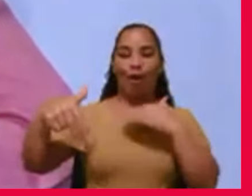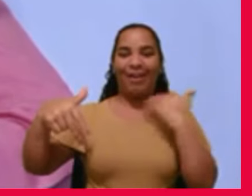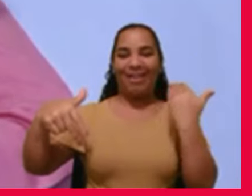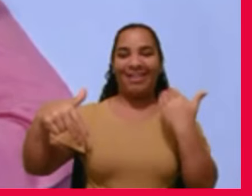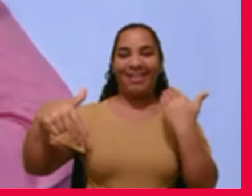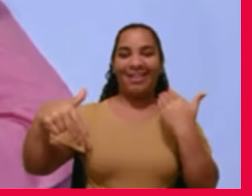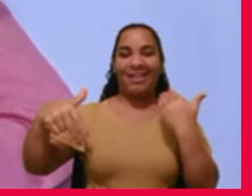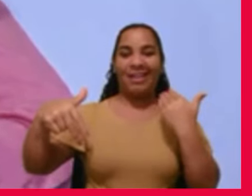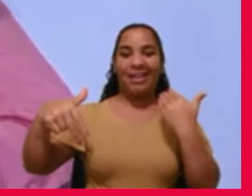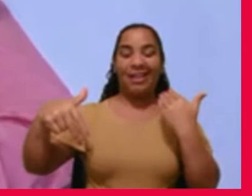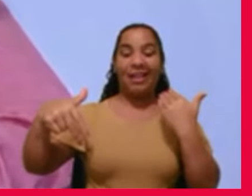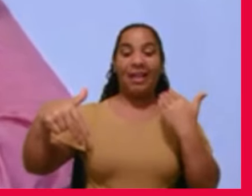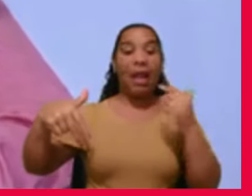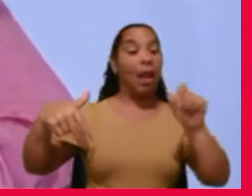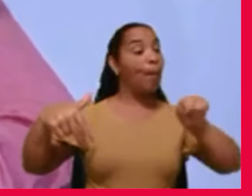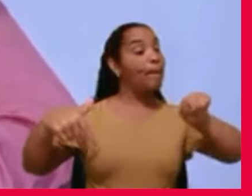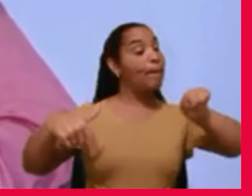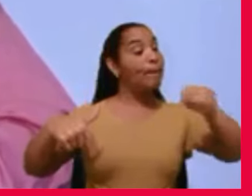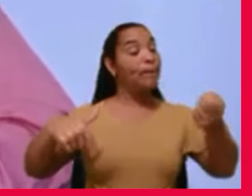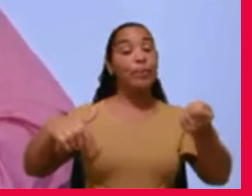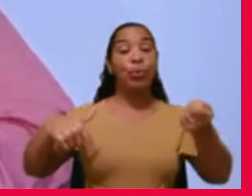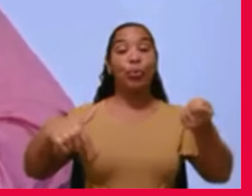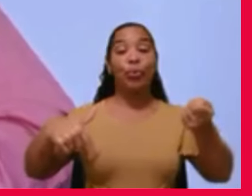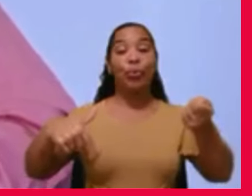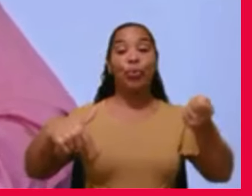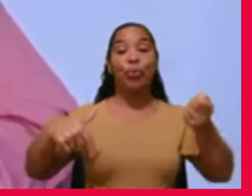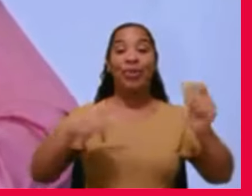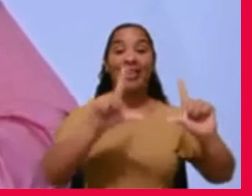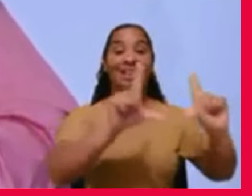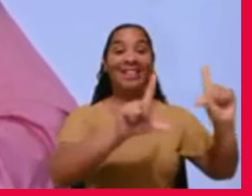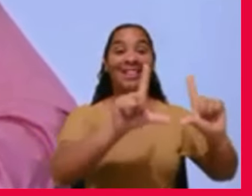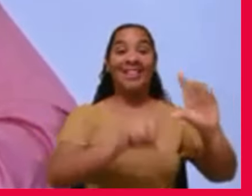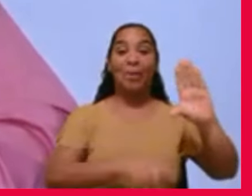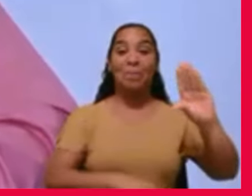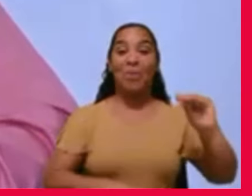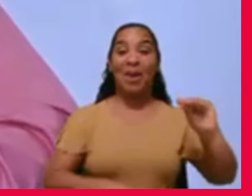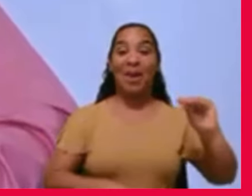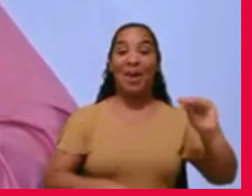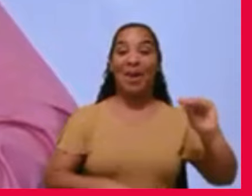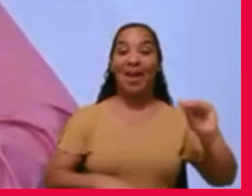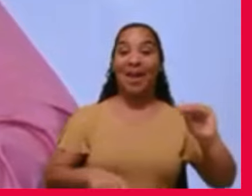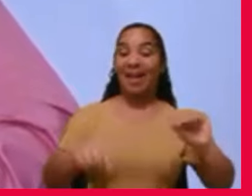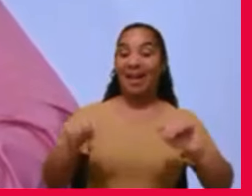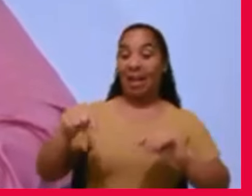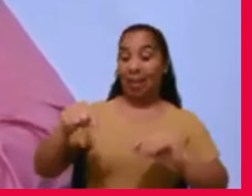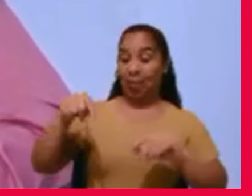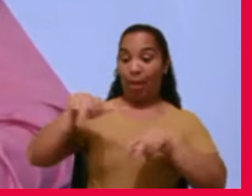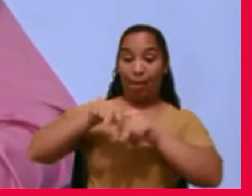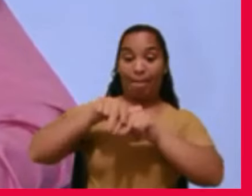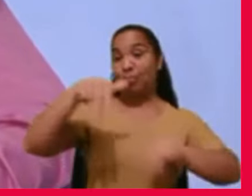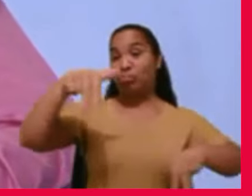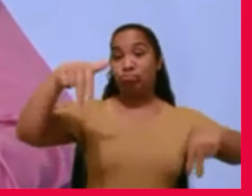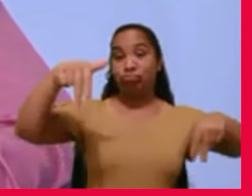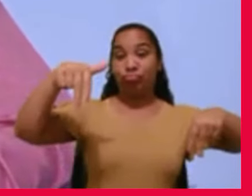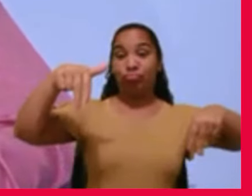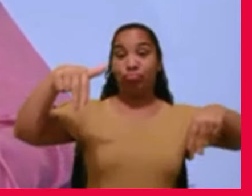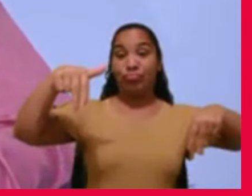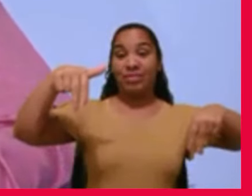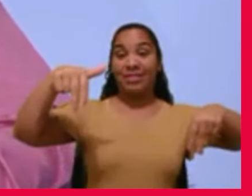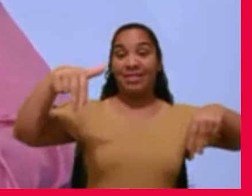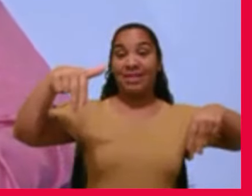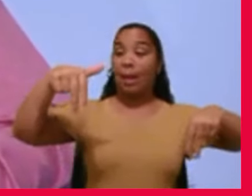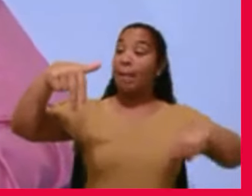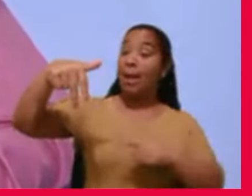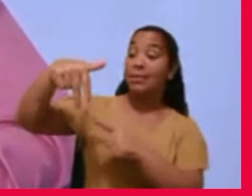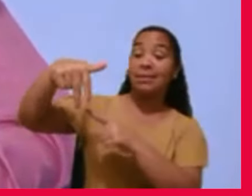desligado do centro que mandava as mensagens, mas continua vivendo.